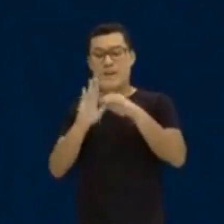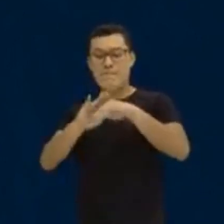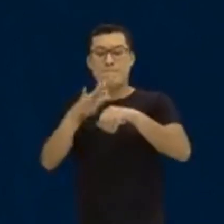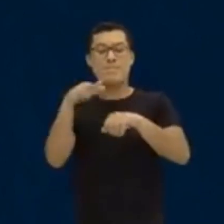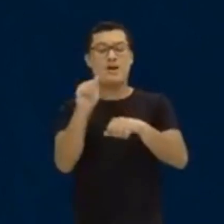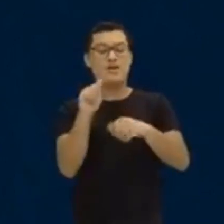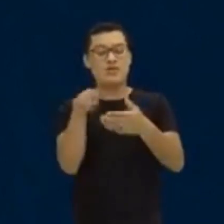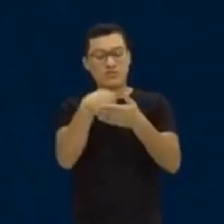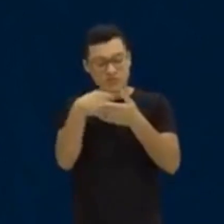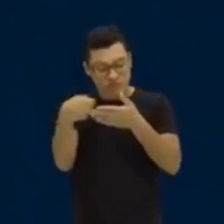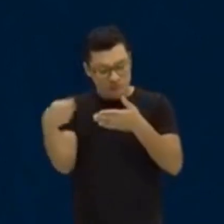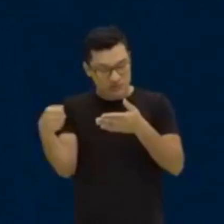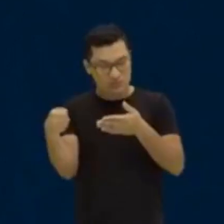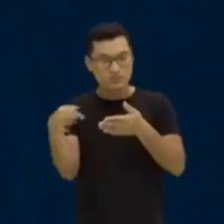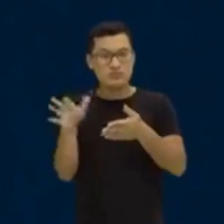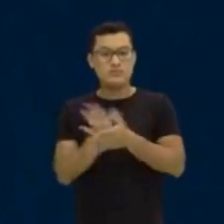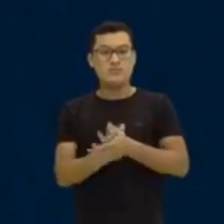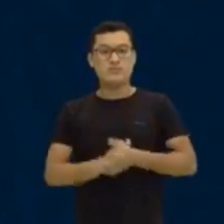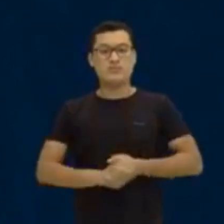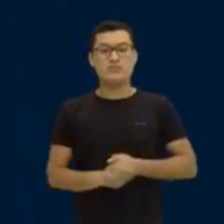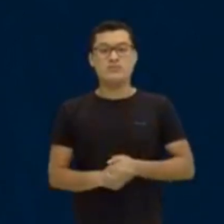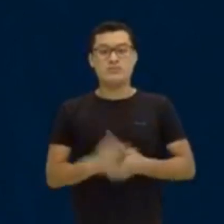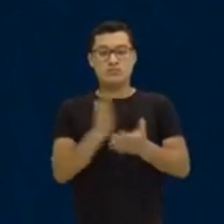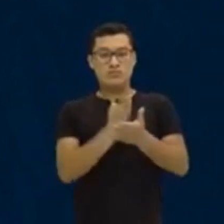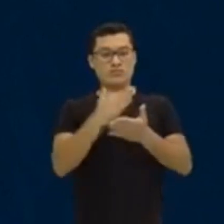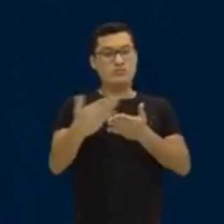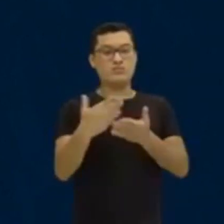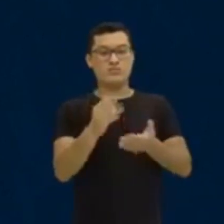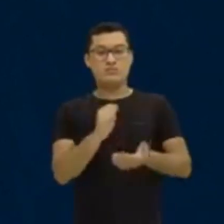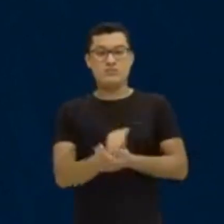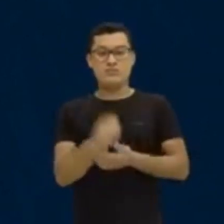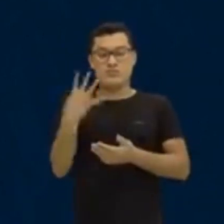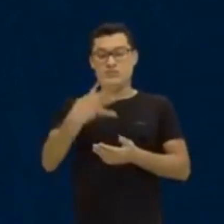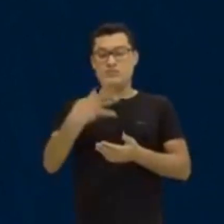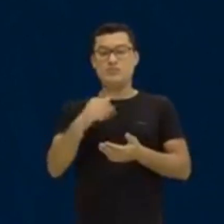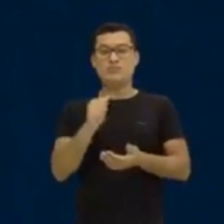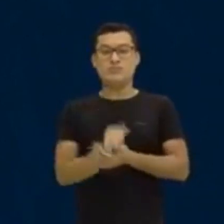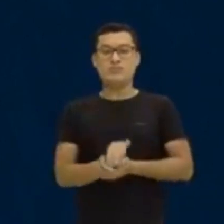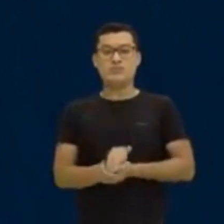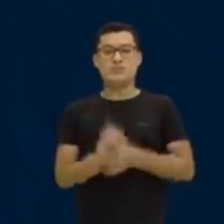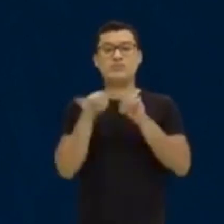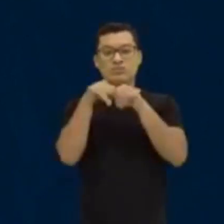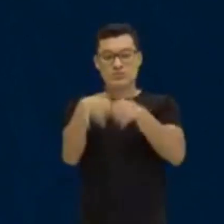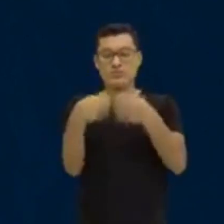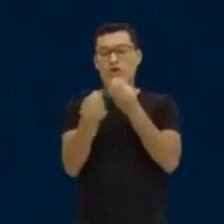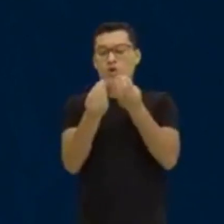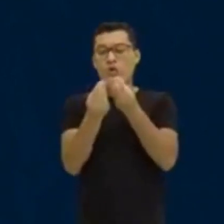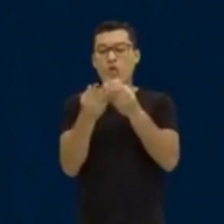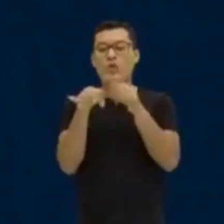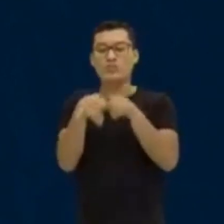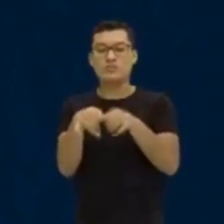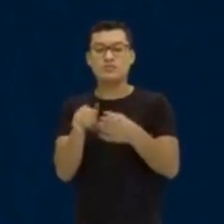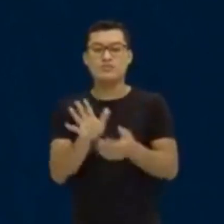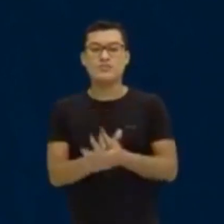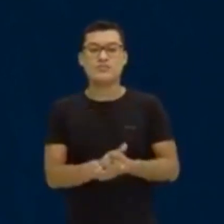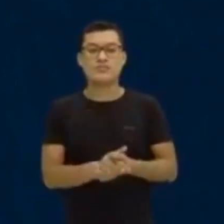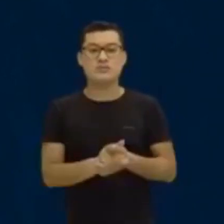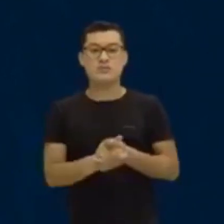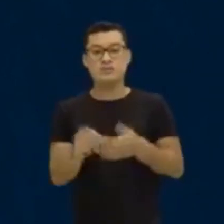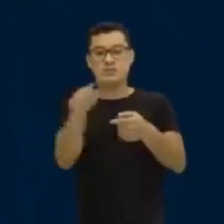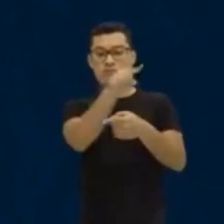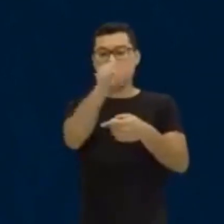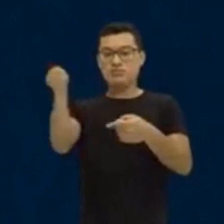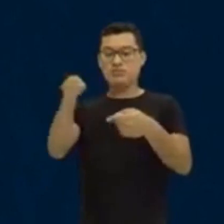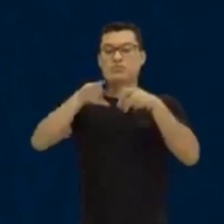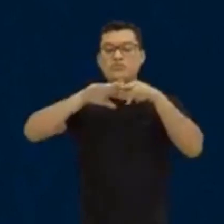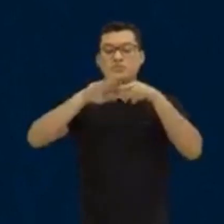Vou escrever até a primeira repetição. Ele começa a repetir a partir desse 4 aqui. Então, ficar como? Deixa eu fazer um traço aqui para separar. Vai